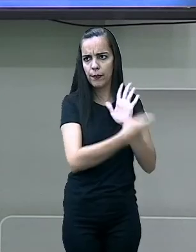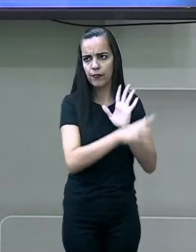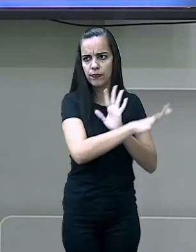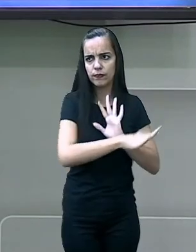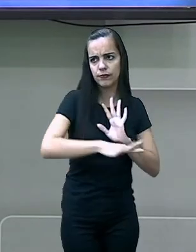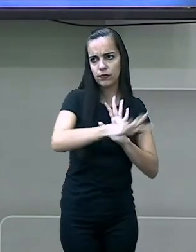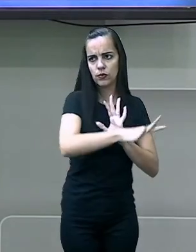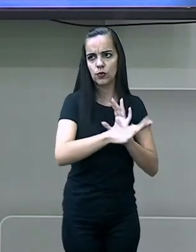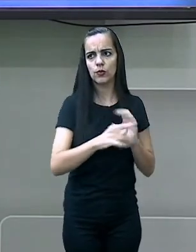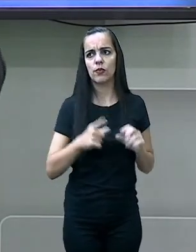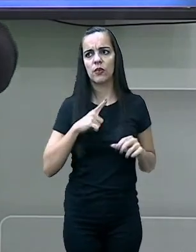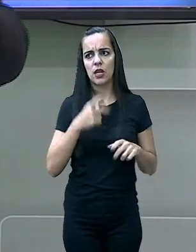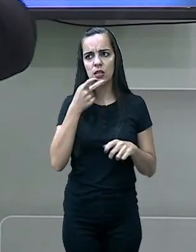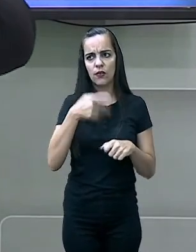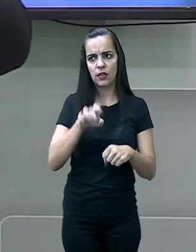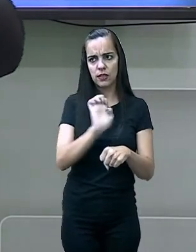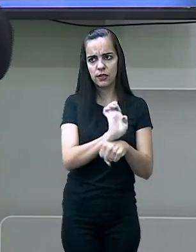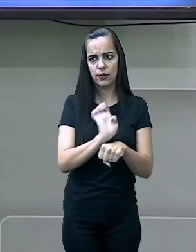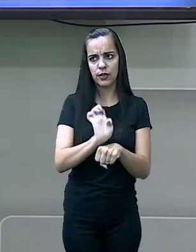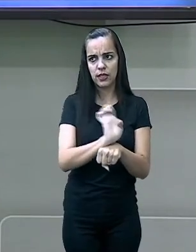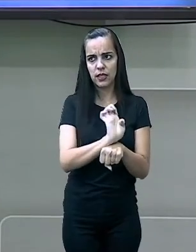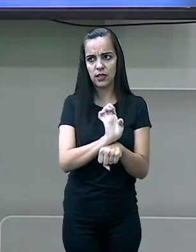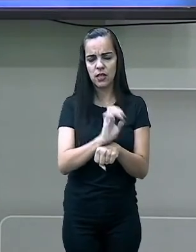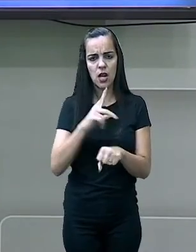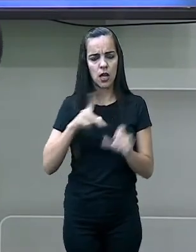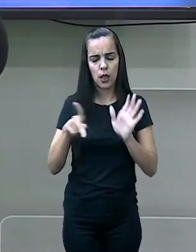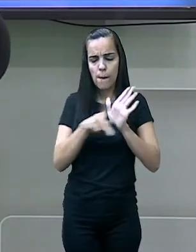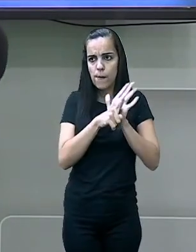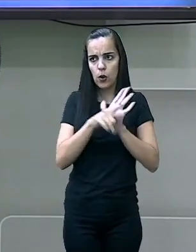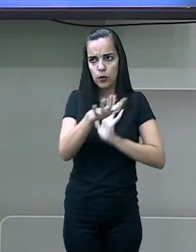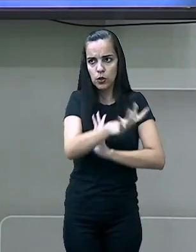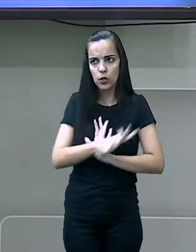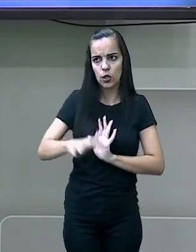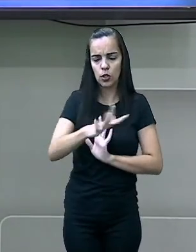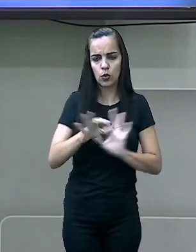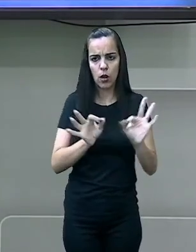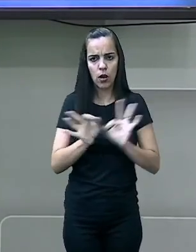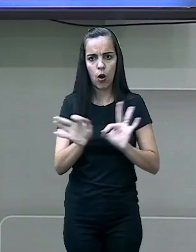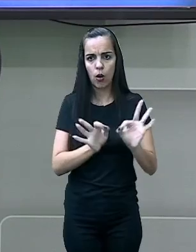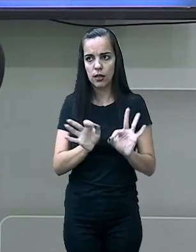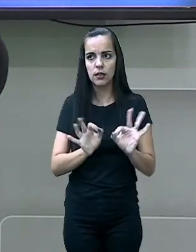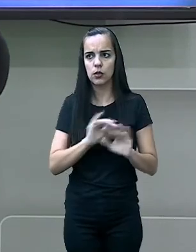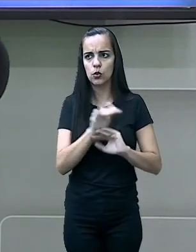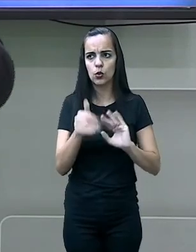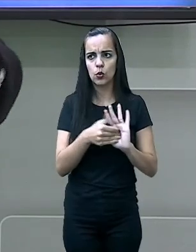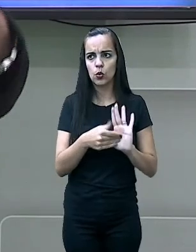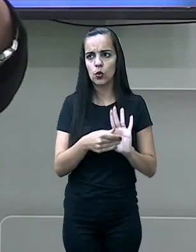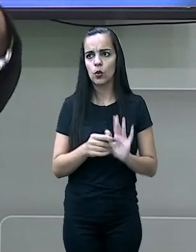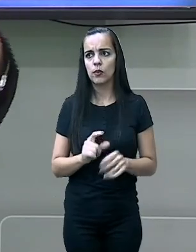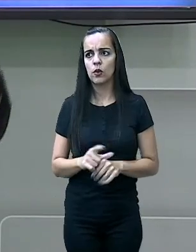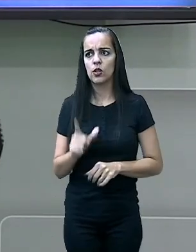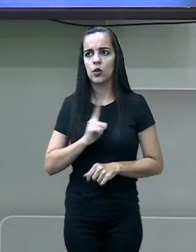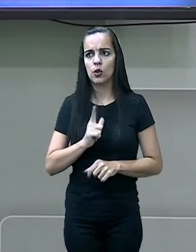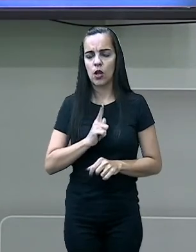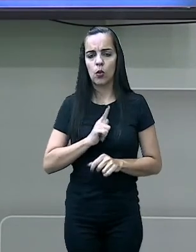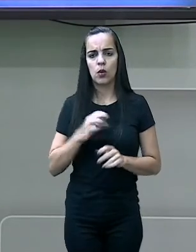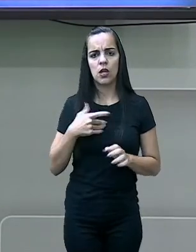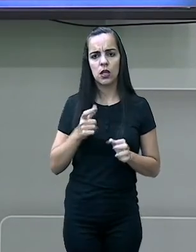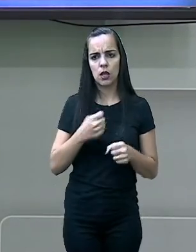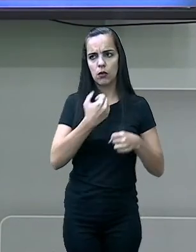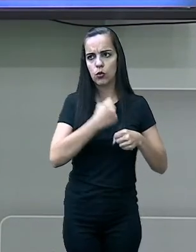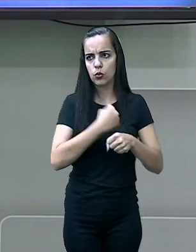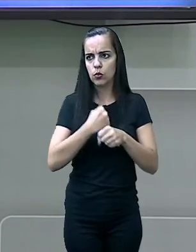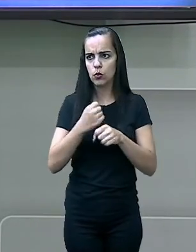que o Estado, ele tem que ter a sua área delimitada, ele tem que ter a sua Constituição